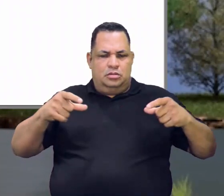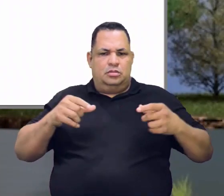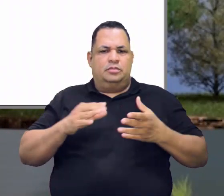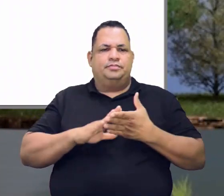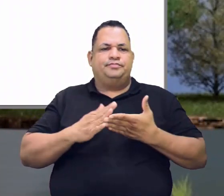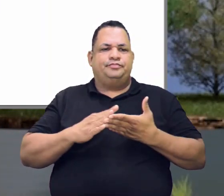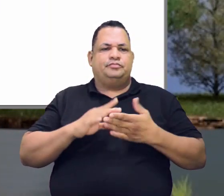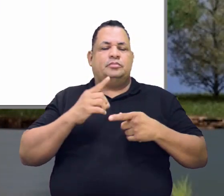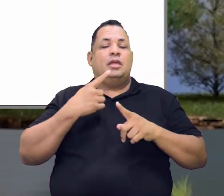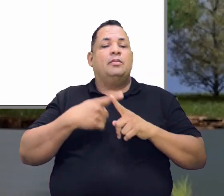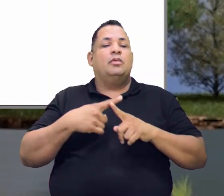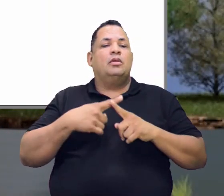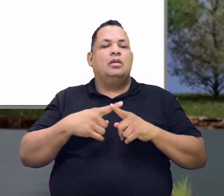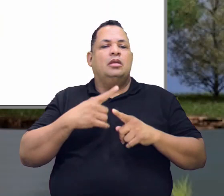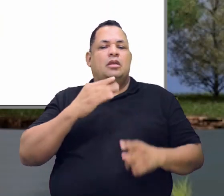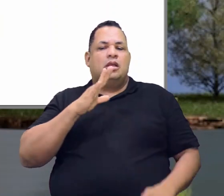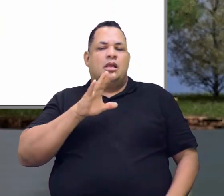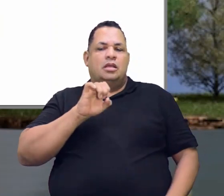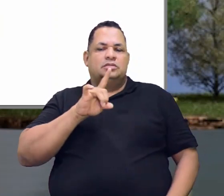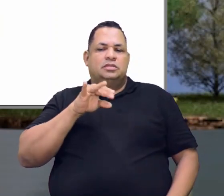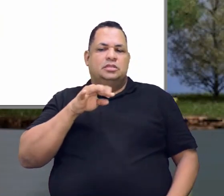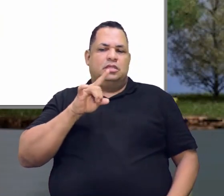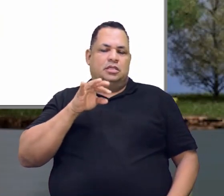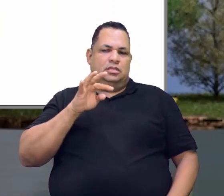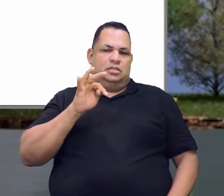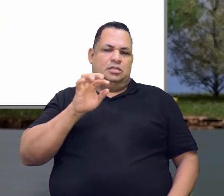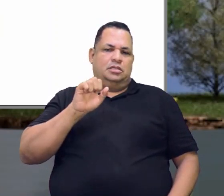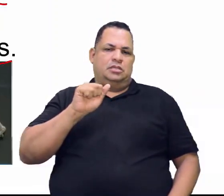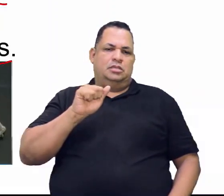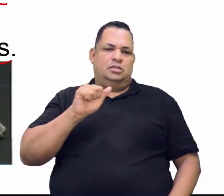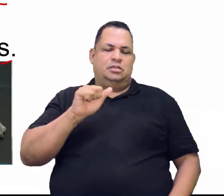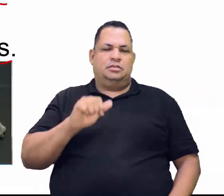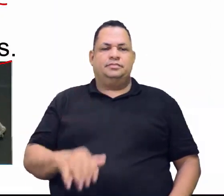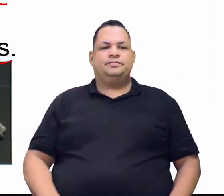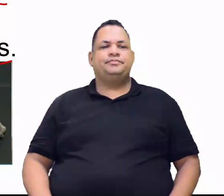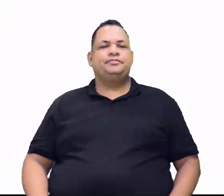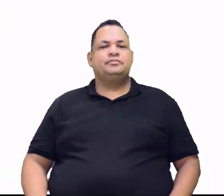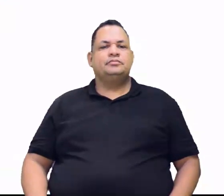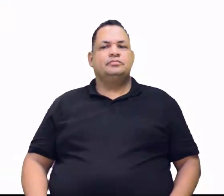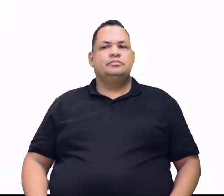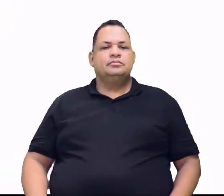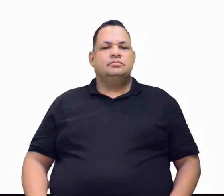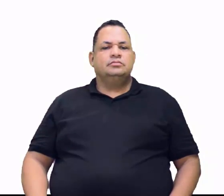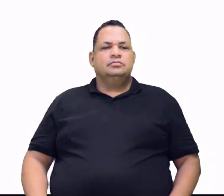Mas isso é devido à caceterita. Fechou? Vamos lá. Na sequência,